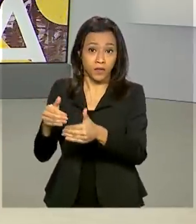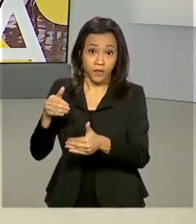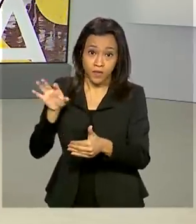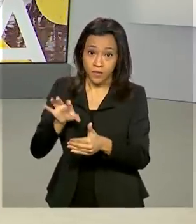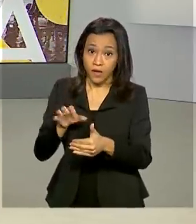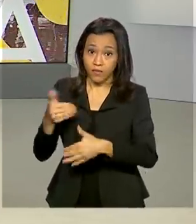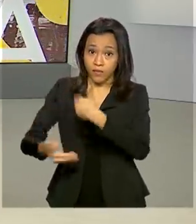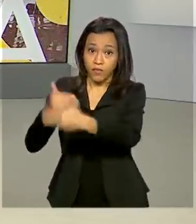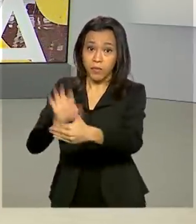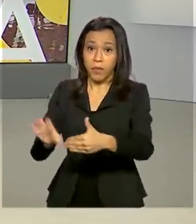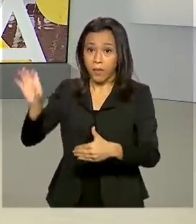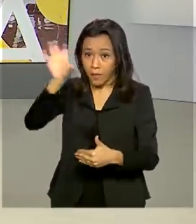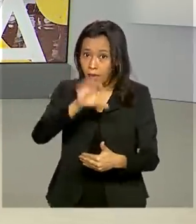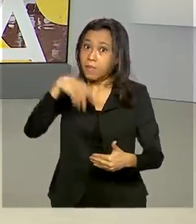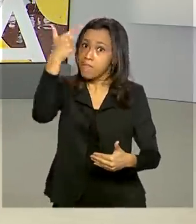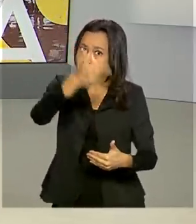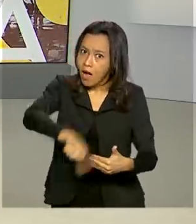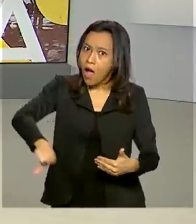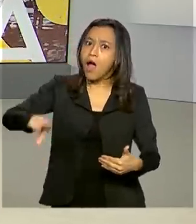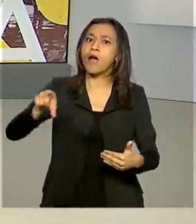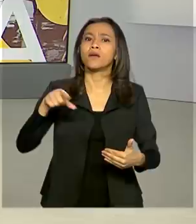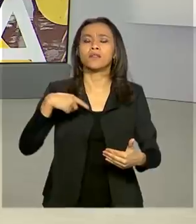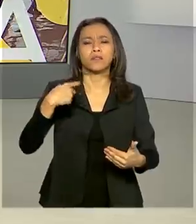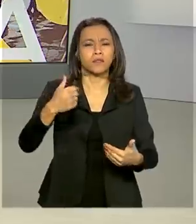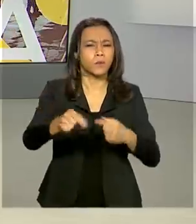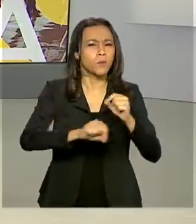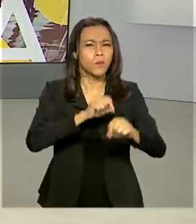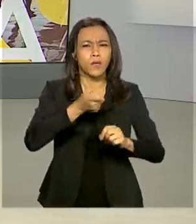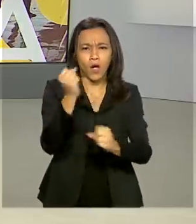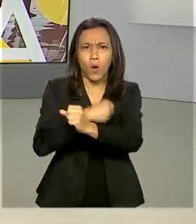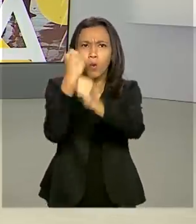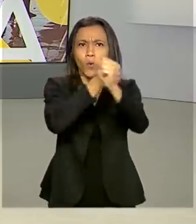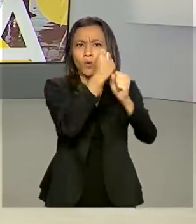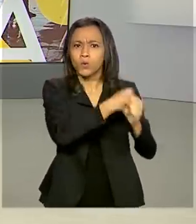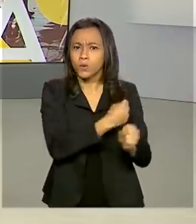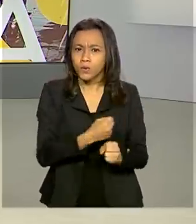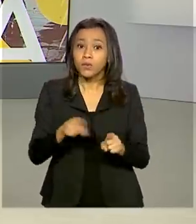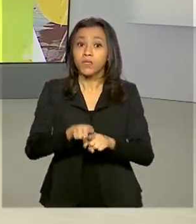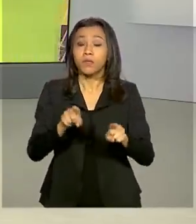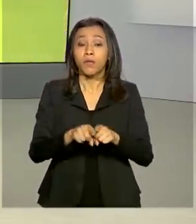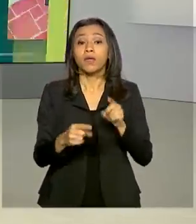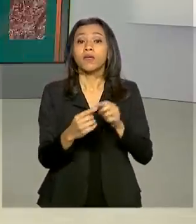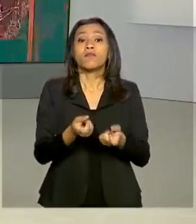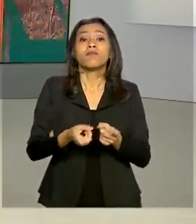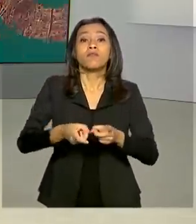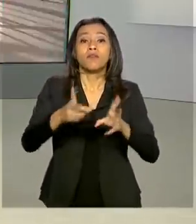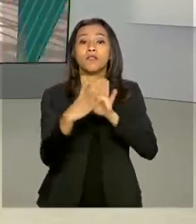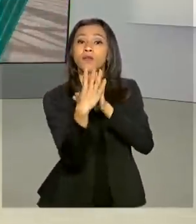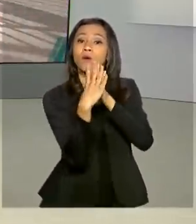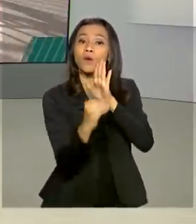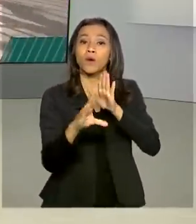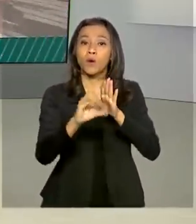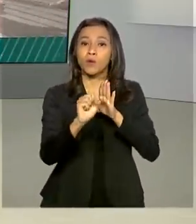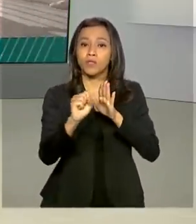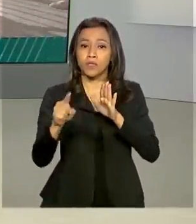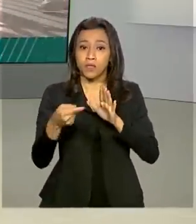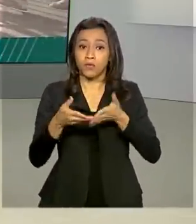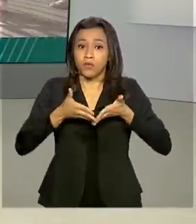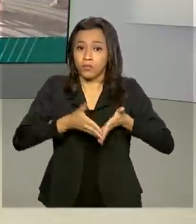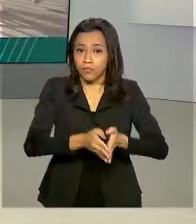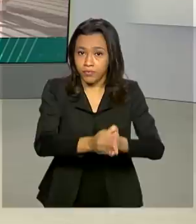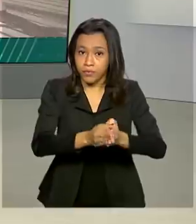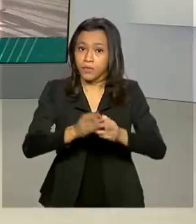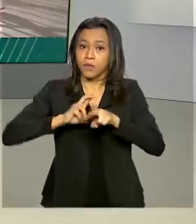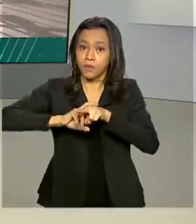a entrega de mais obras e a realização de leilões para concessões de portos, aeroportos e rodovias até o fim do ano.